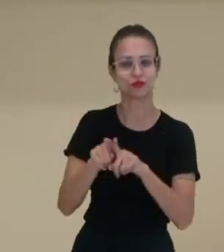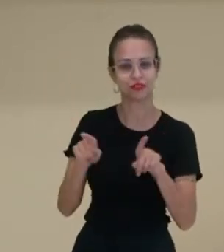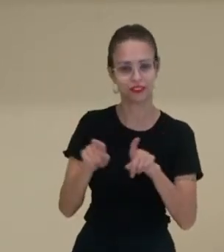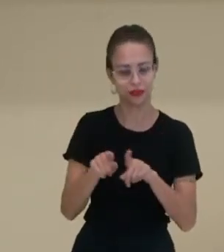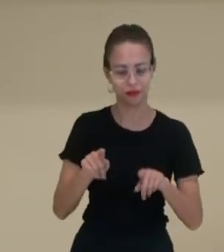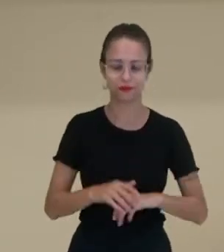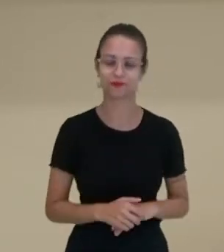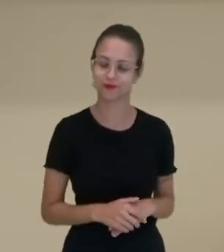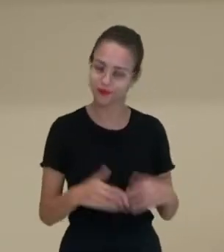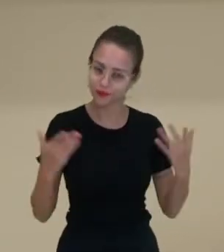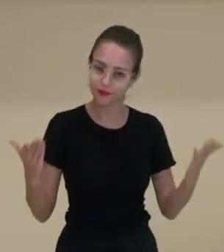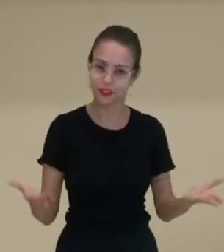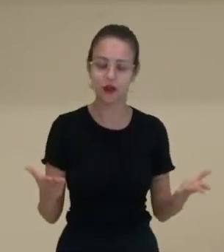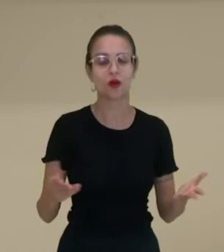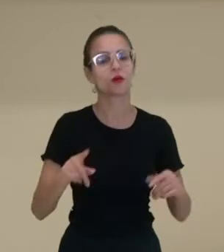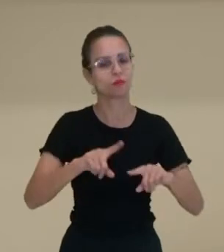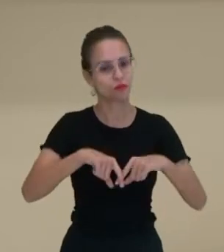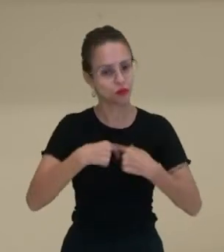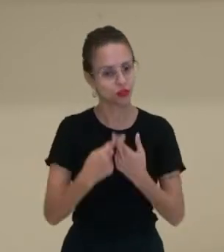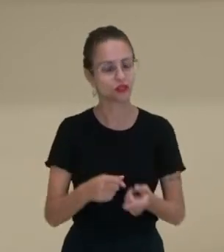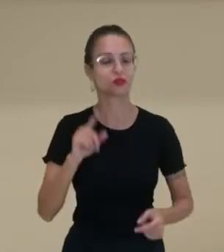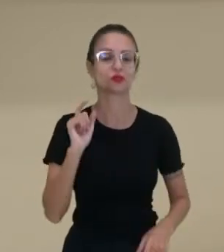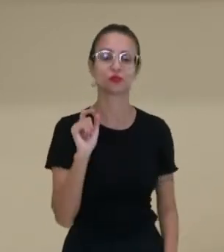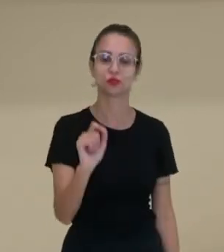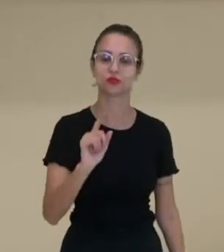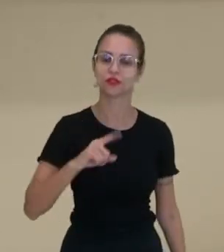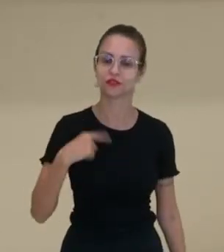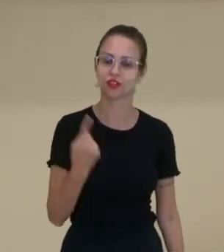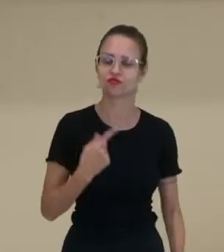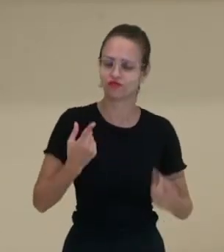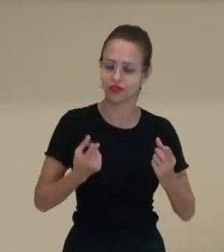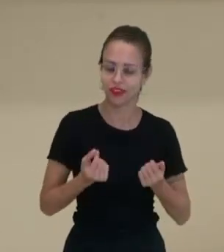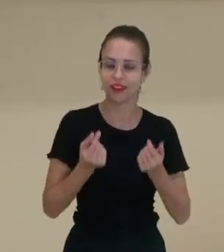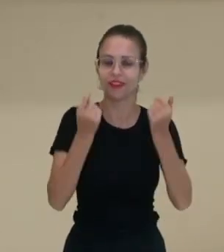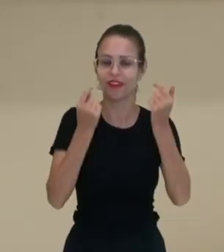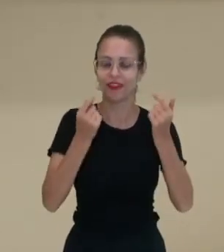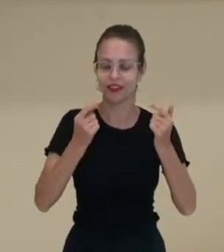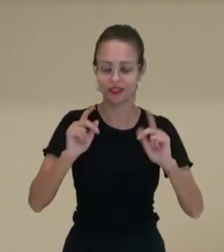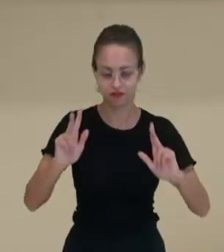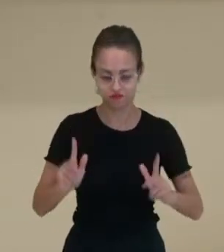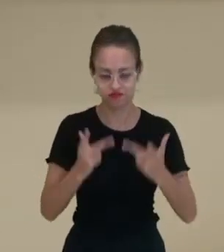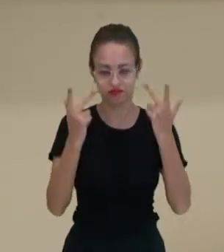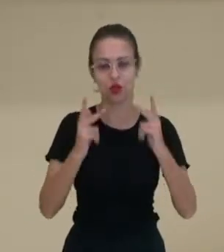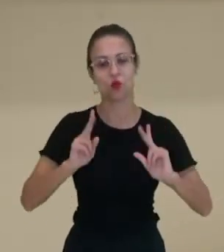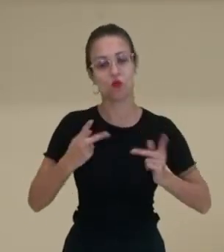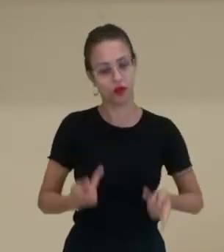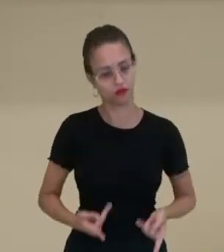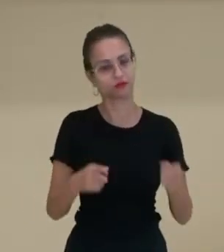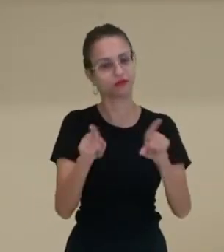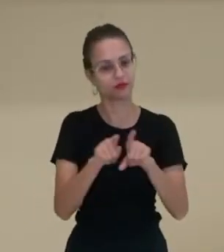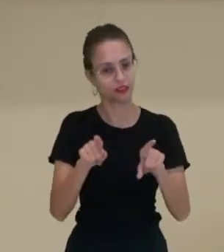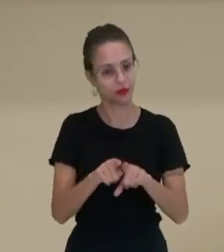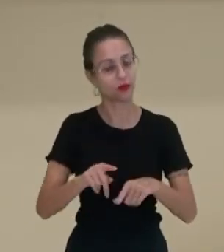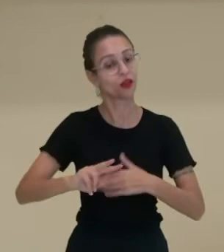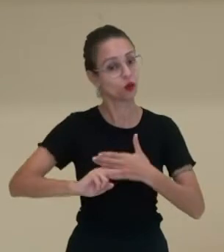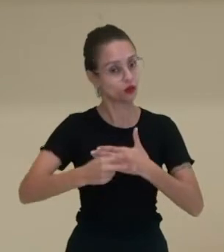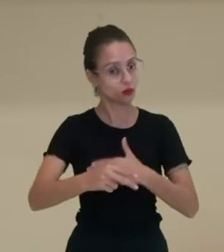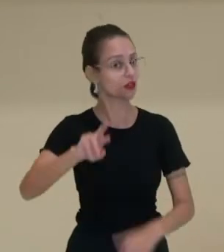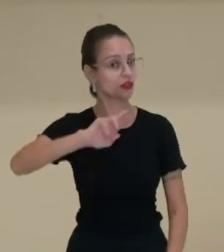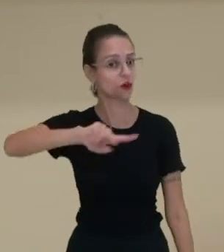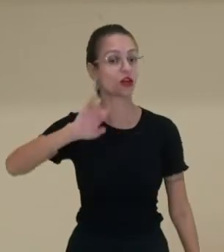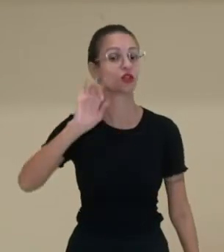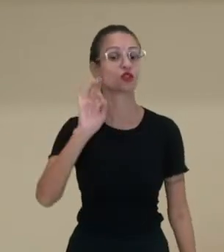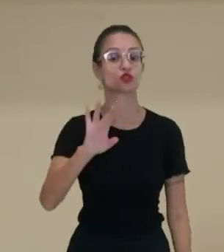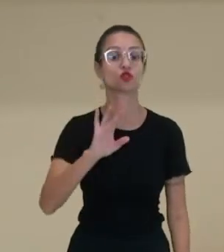etnias, né? Então, nesse sentido, que a gente enriquece como ser humano também, né? Consequentemente, não é só o